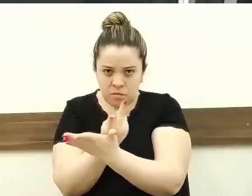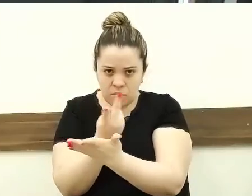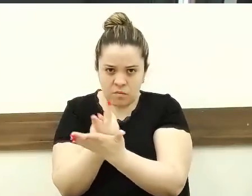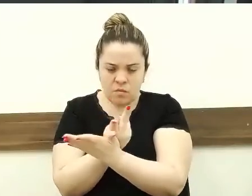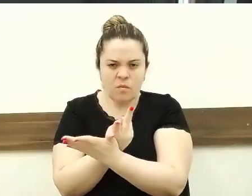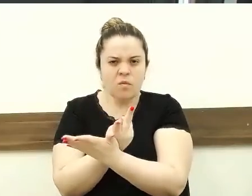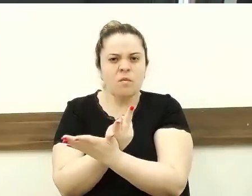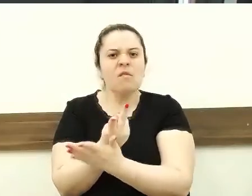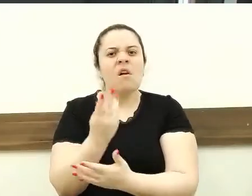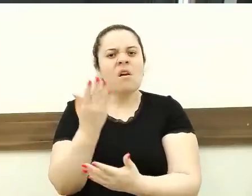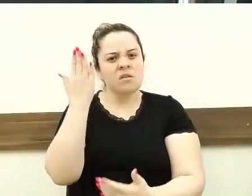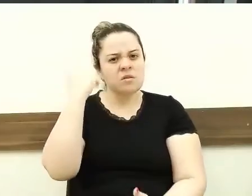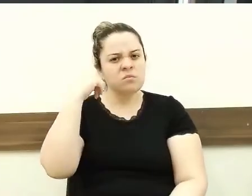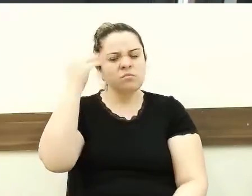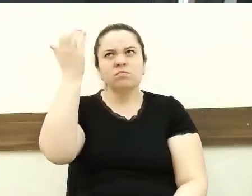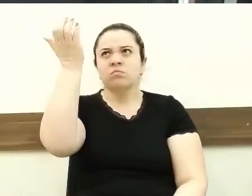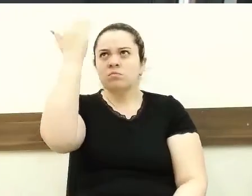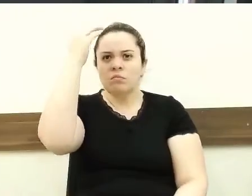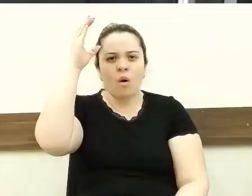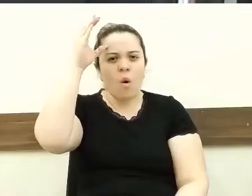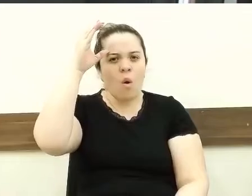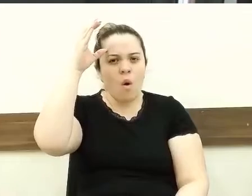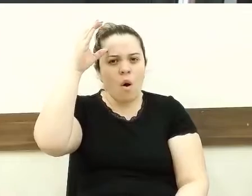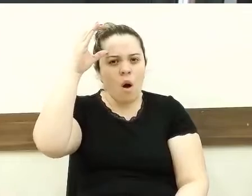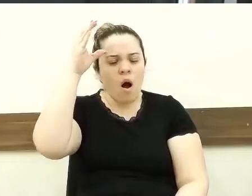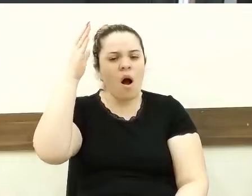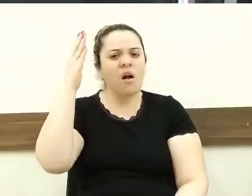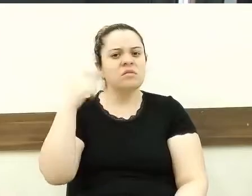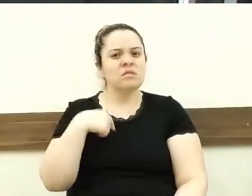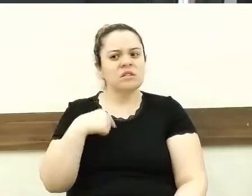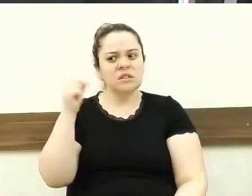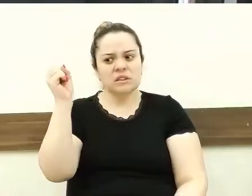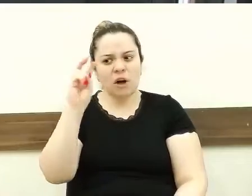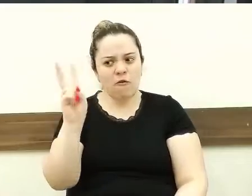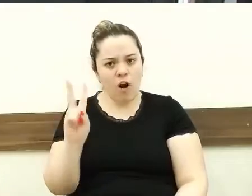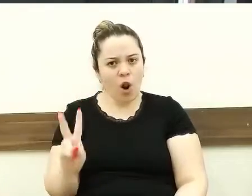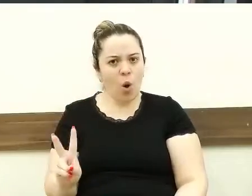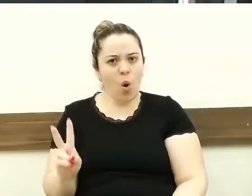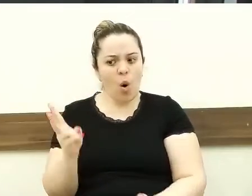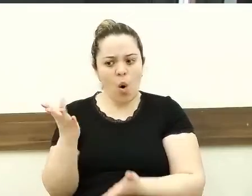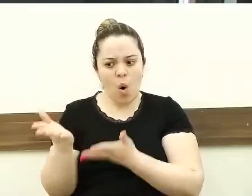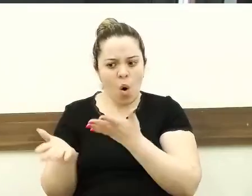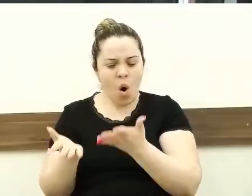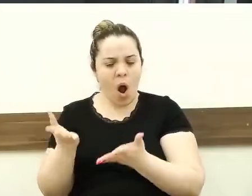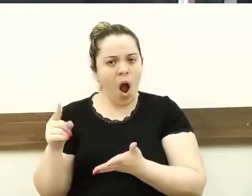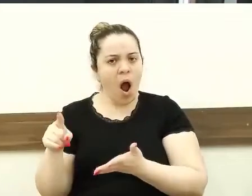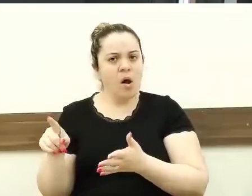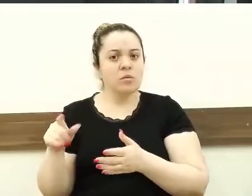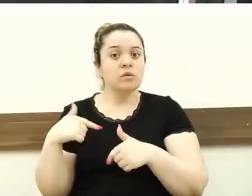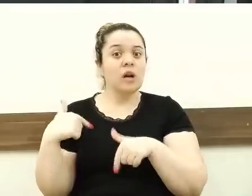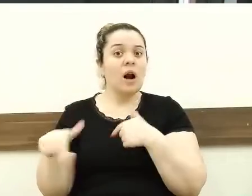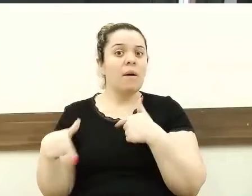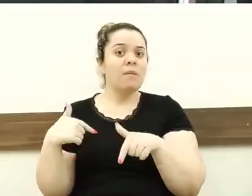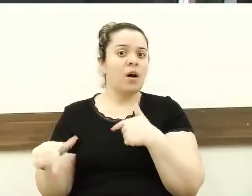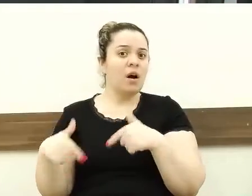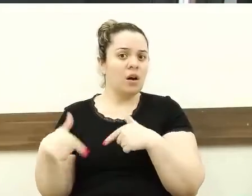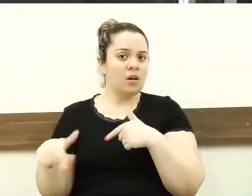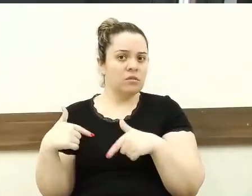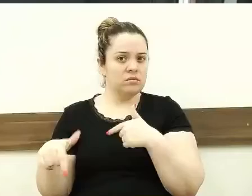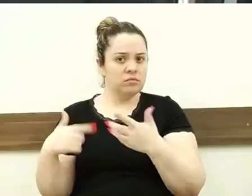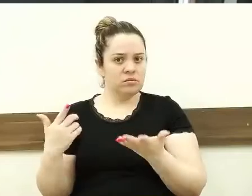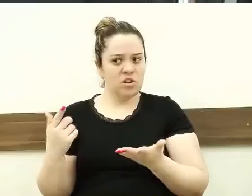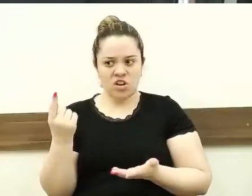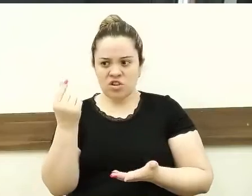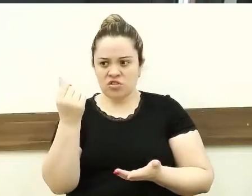consciência e dar valor no que tem, que é o emprego, que é o dinheiro que estão levando a comida para a sua